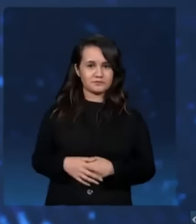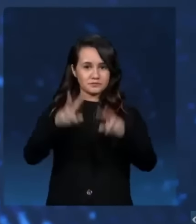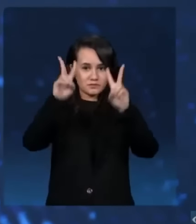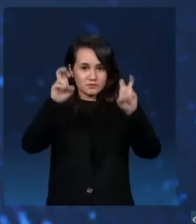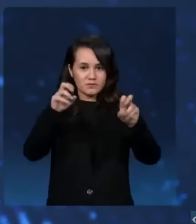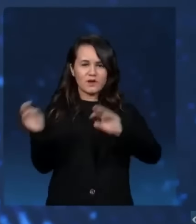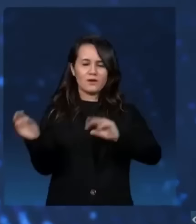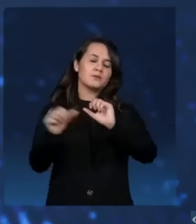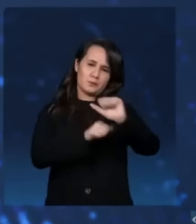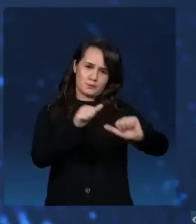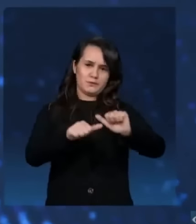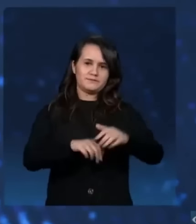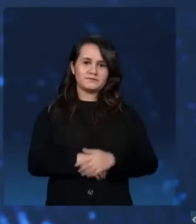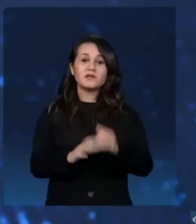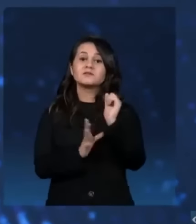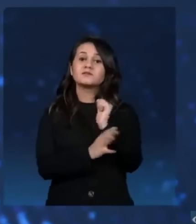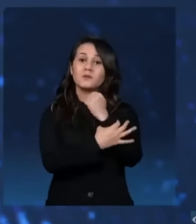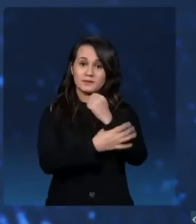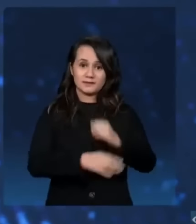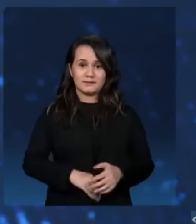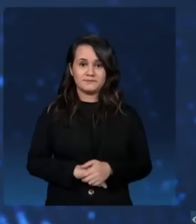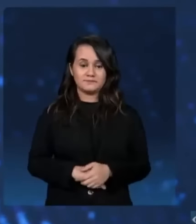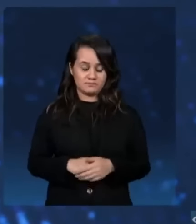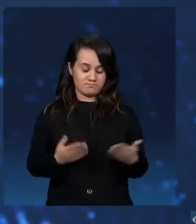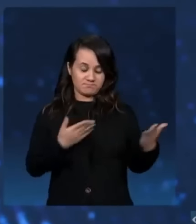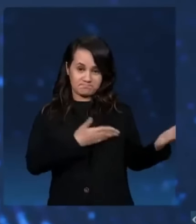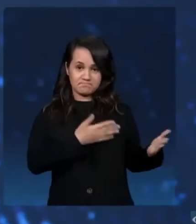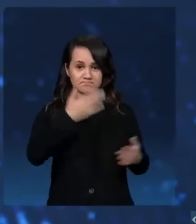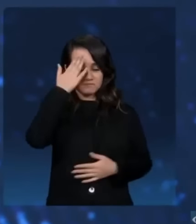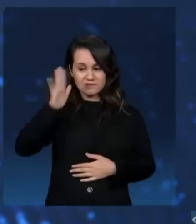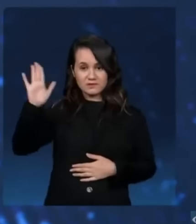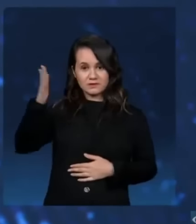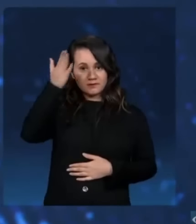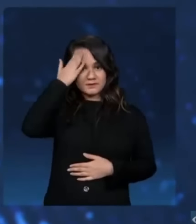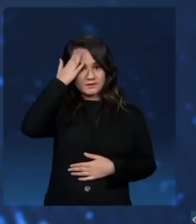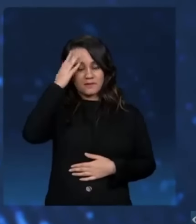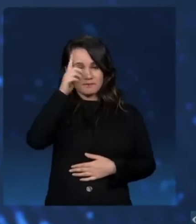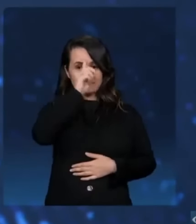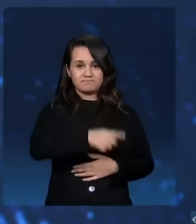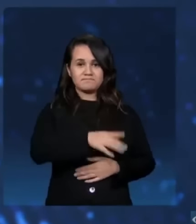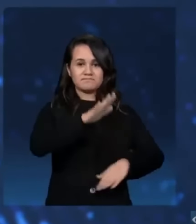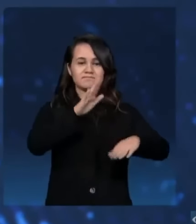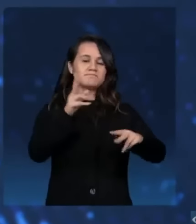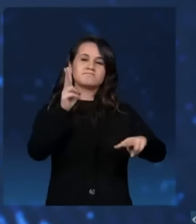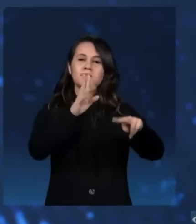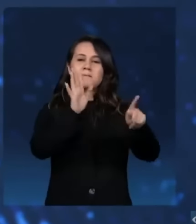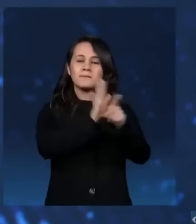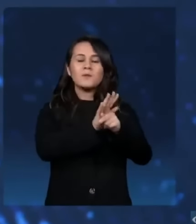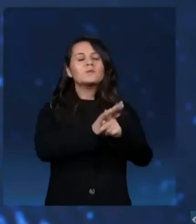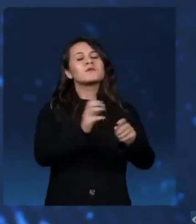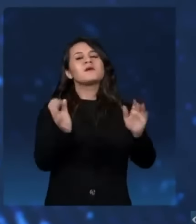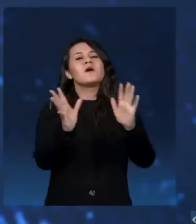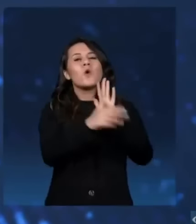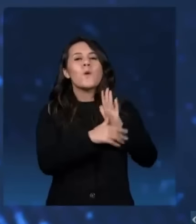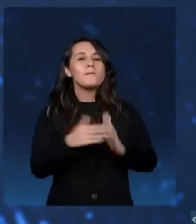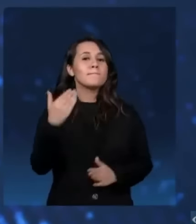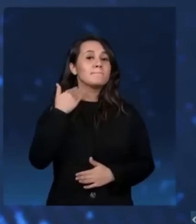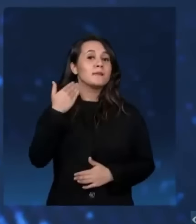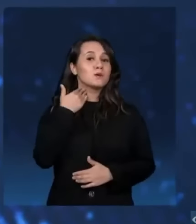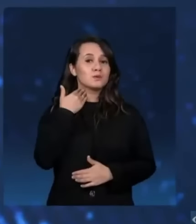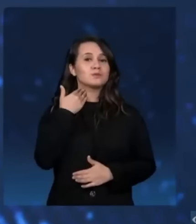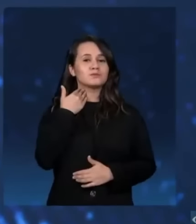para a segurança. O candidato que está ao meu lado foi condenado por formação de quadrilha no esquema de fraudes bancárias.